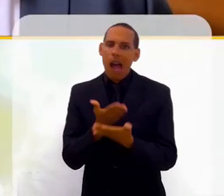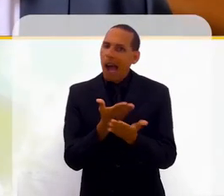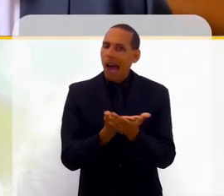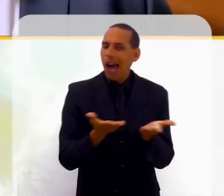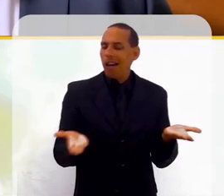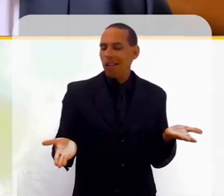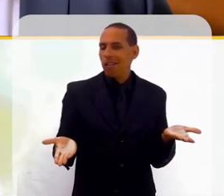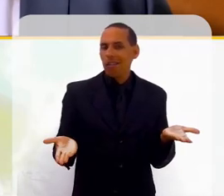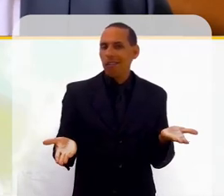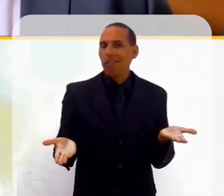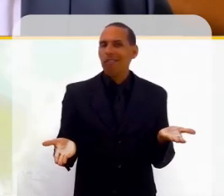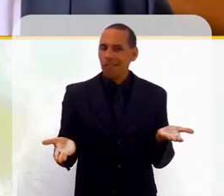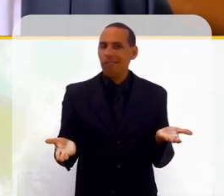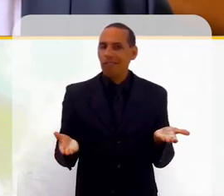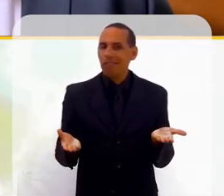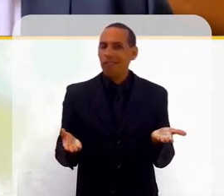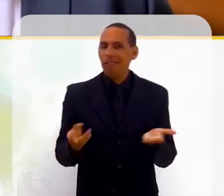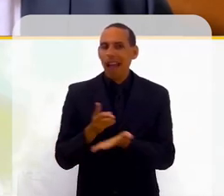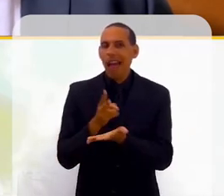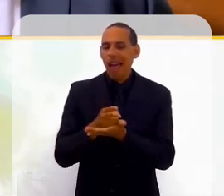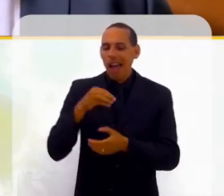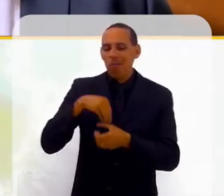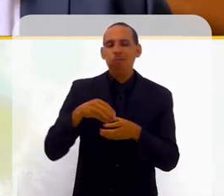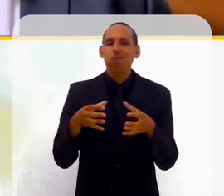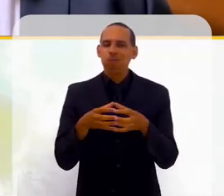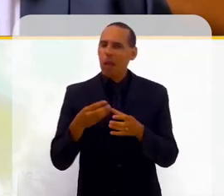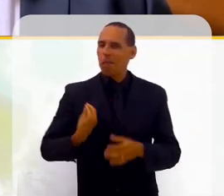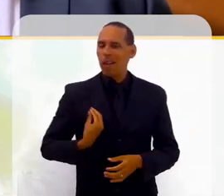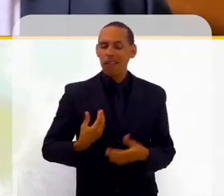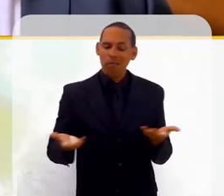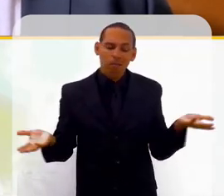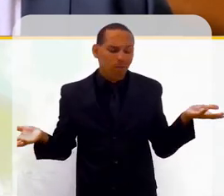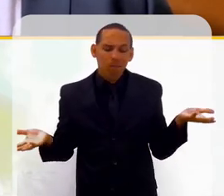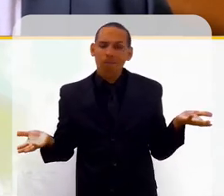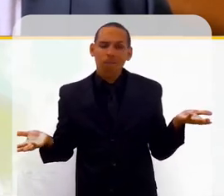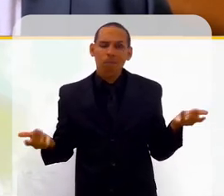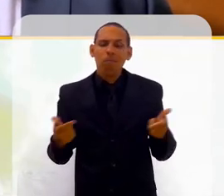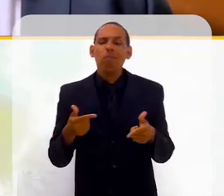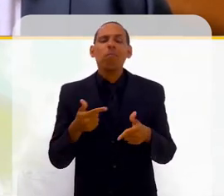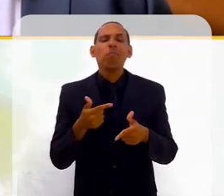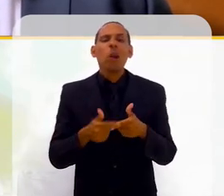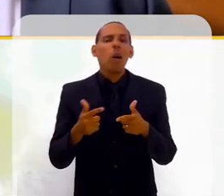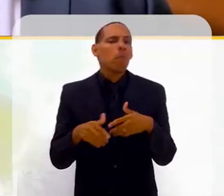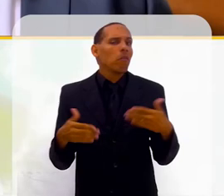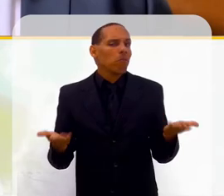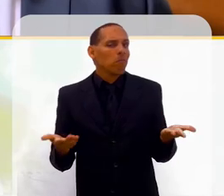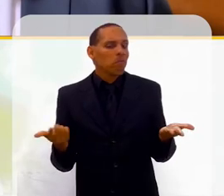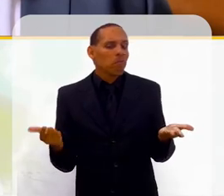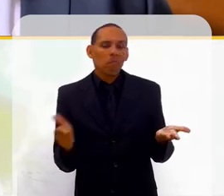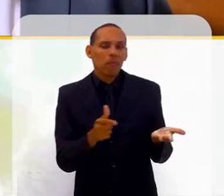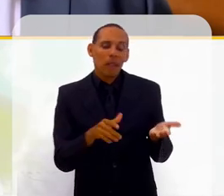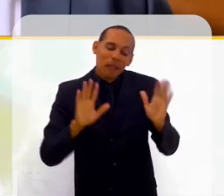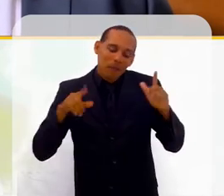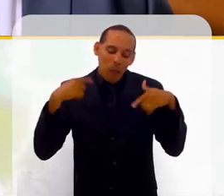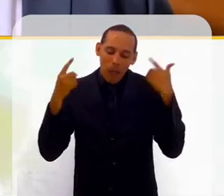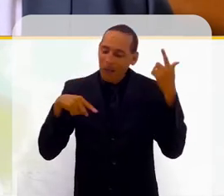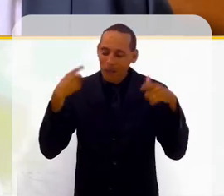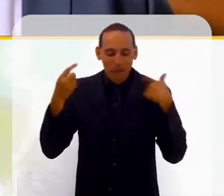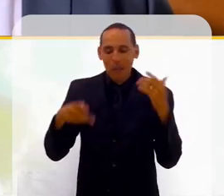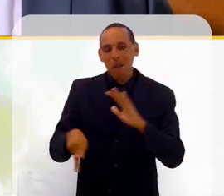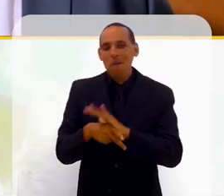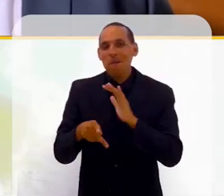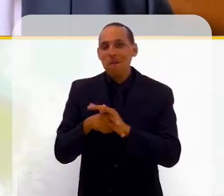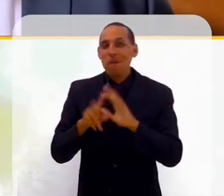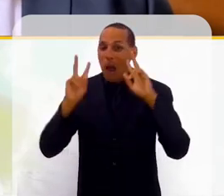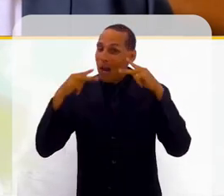participando ali na turma, estando presente, eu acho que qual é problema? É uma loucura. Esse ser humano